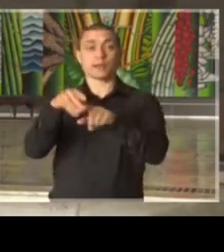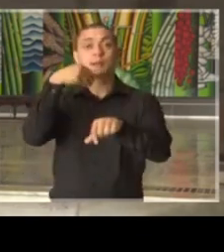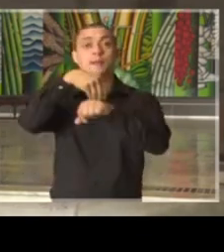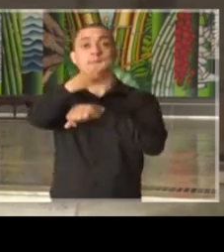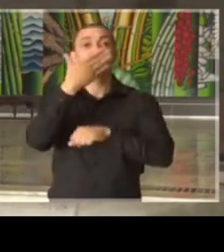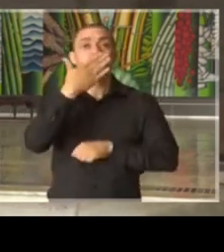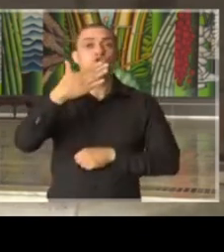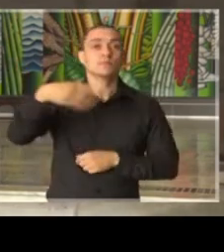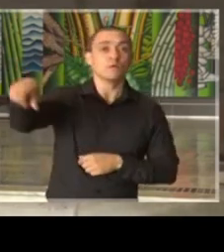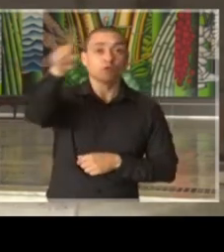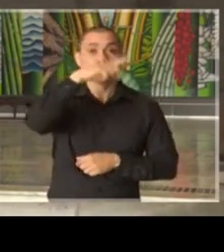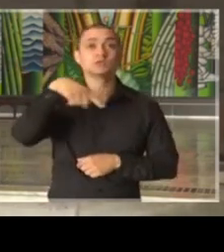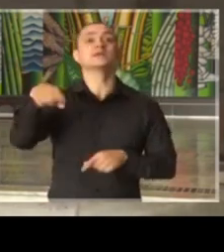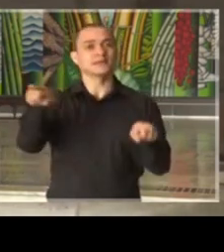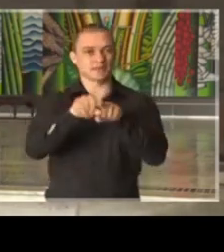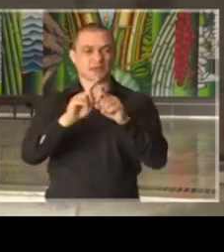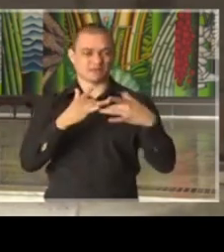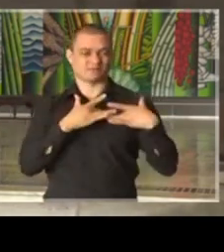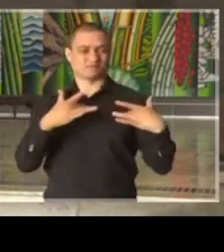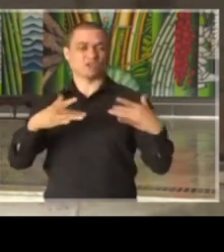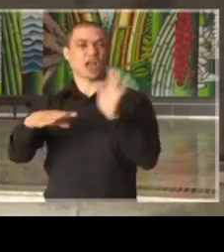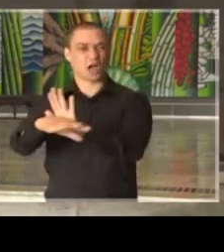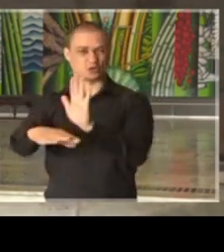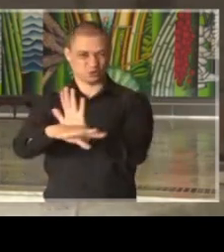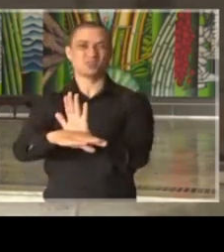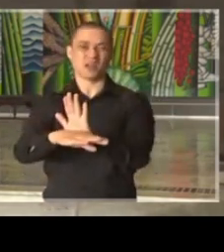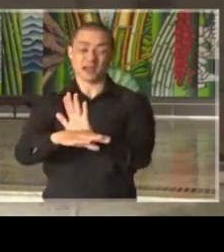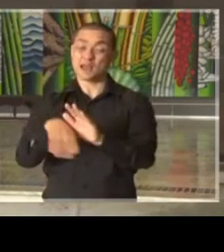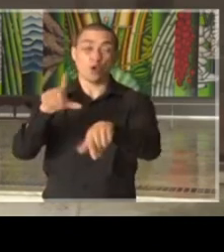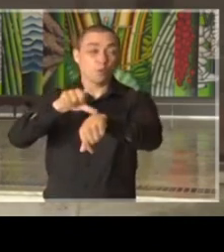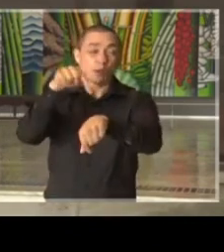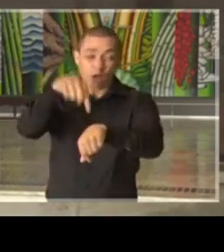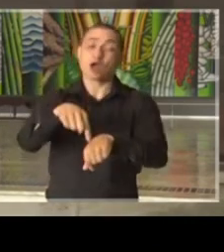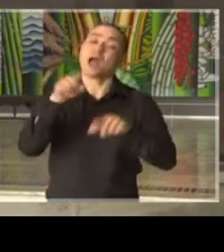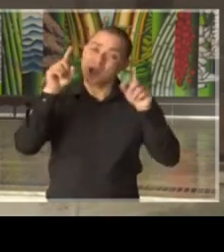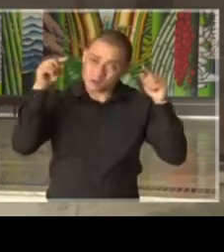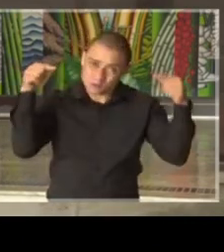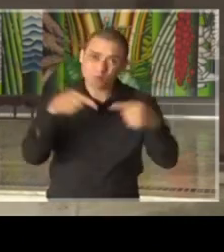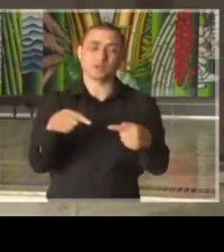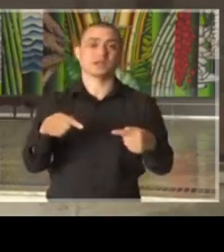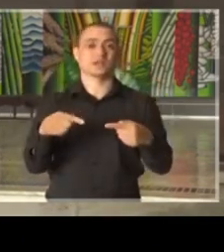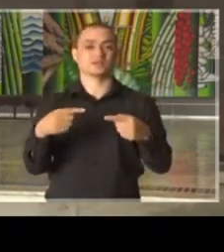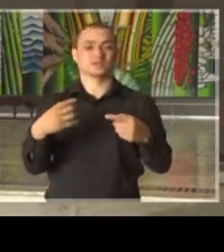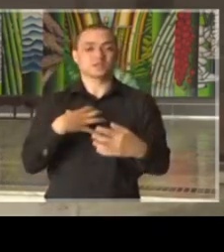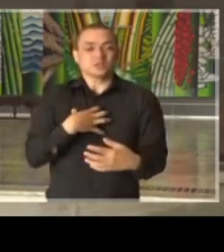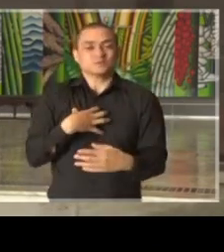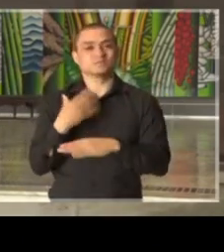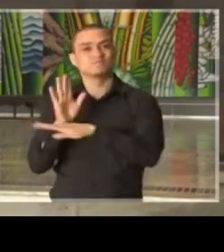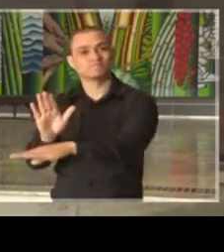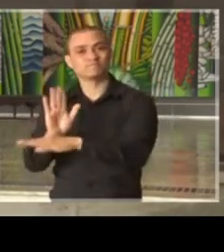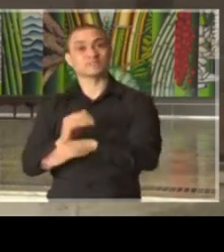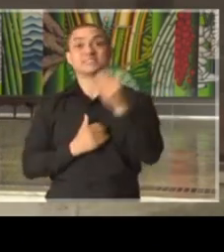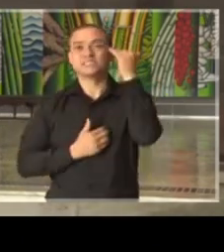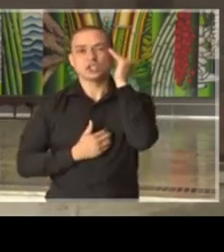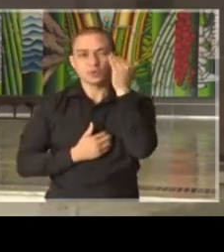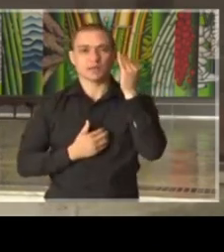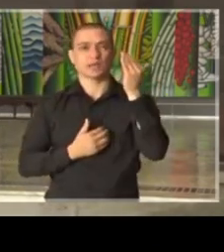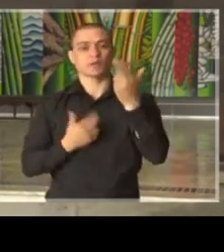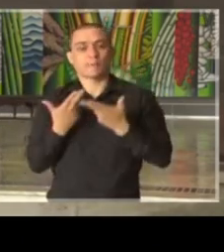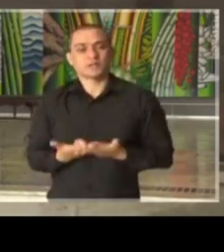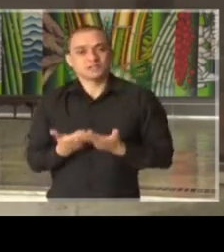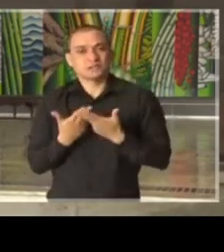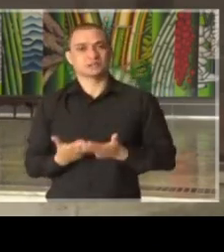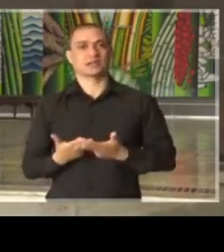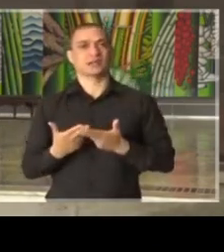solidários. Mais do que nunca, o momento é de solidariedade, compaixão, compreensão, entendimento, a boa